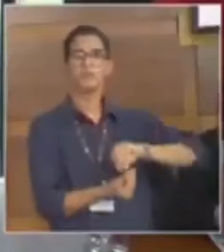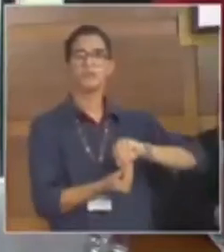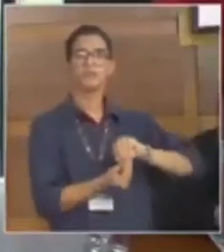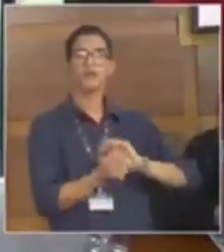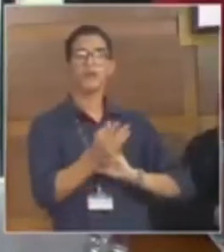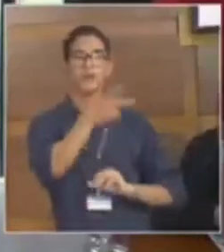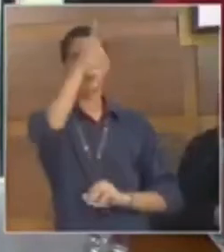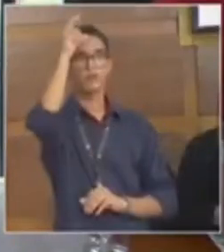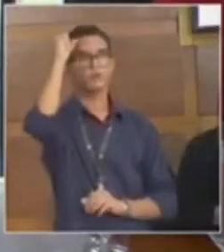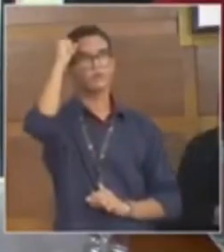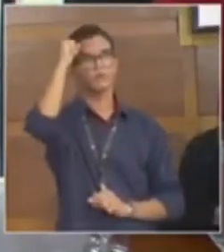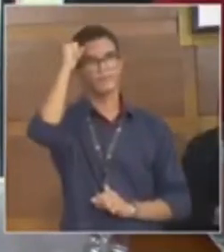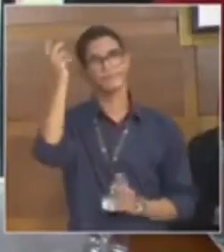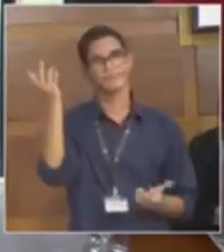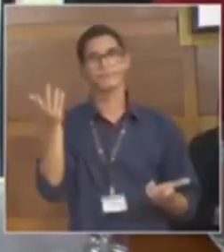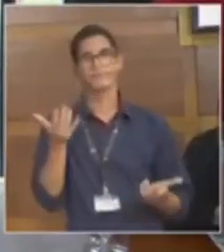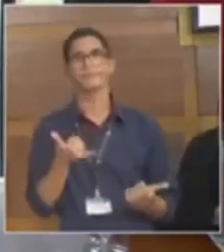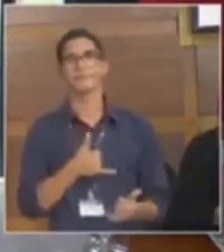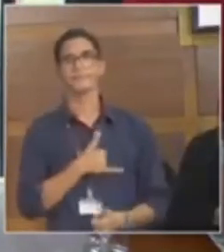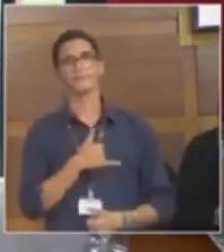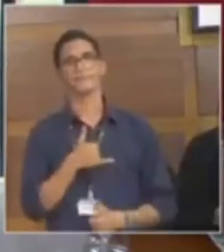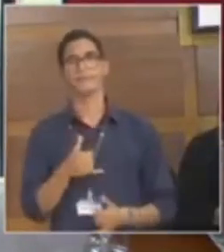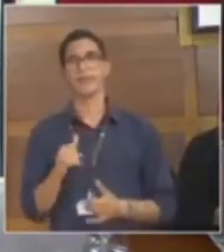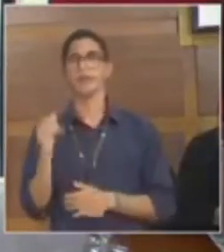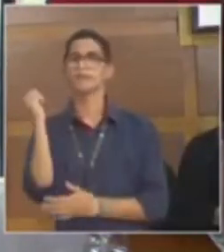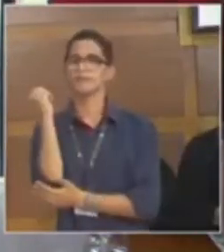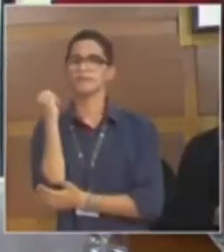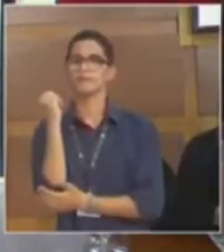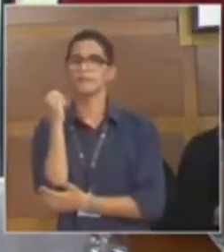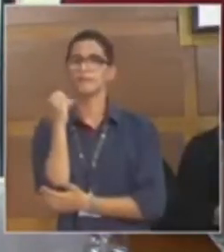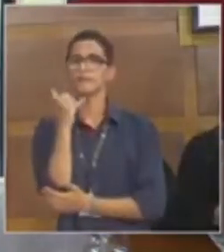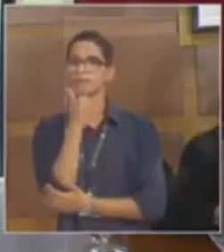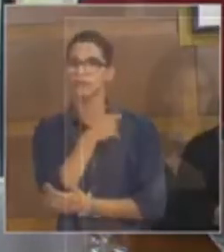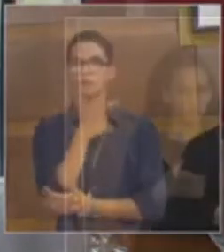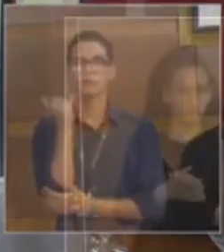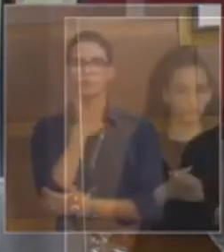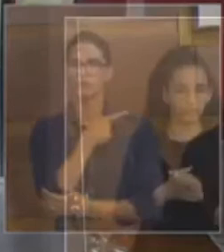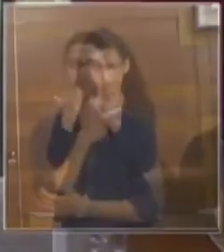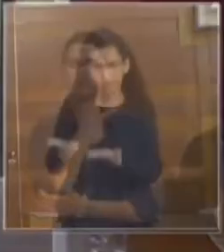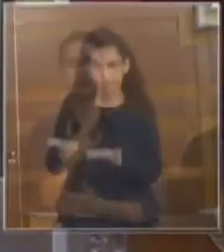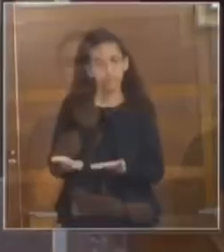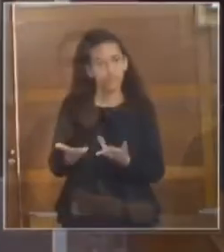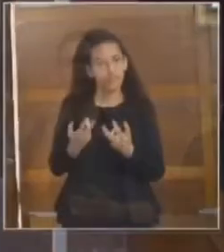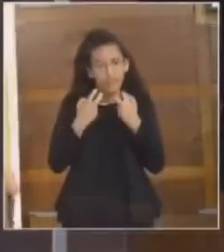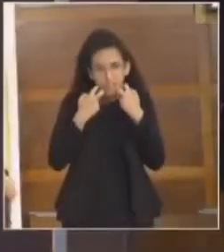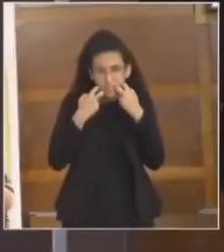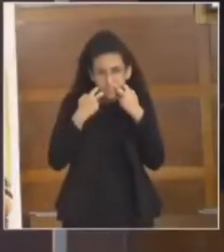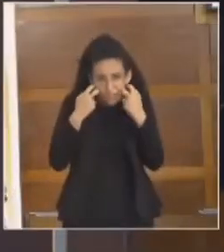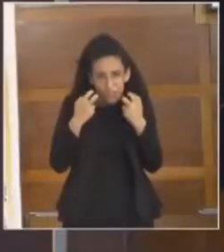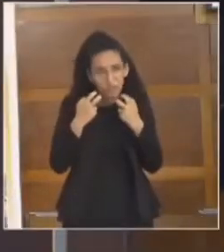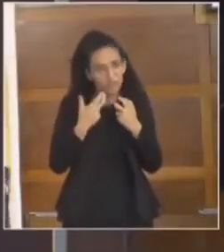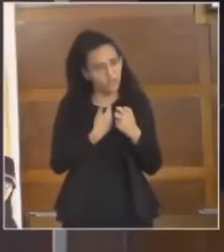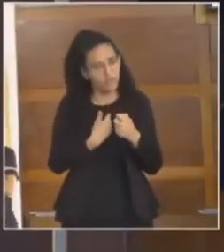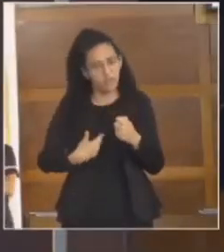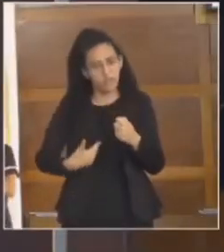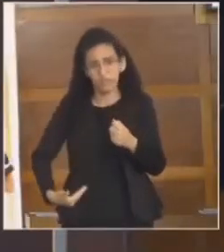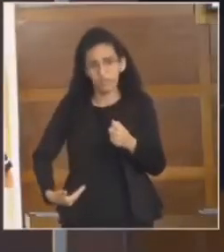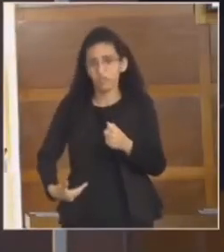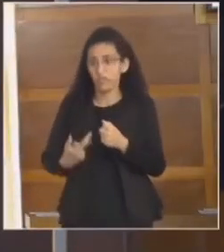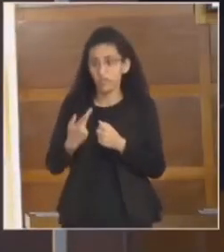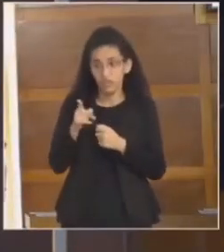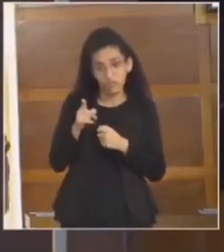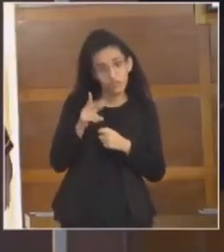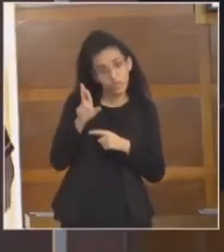Isso é covardia para mim, isso é covardia, porque quando você participa, você sabe. Covarde é o governo que V.